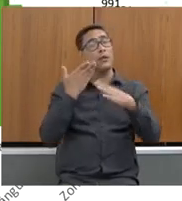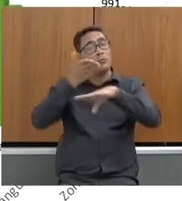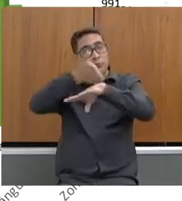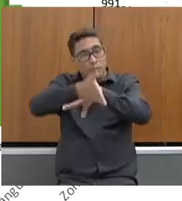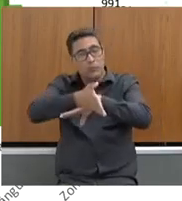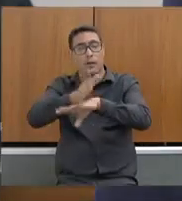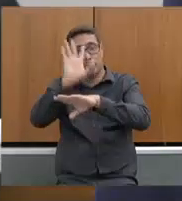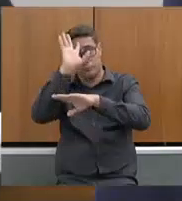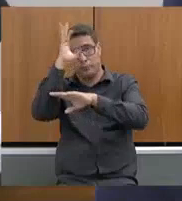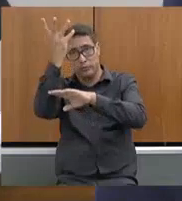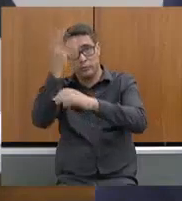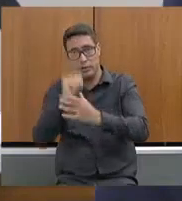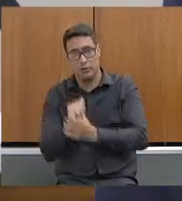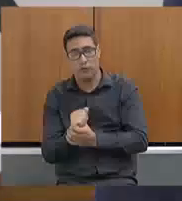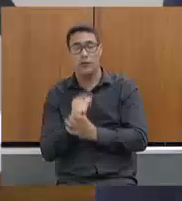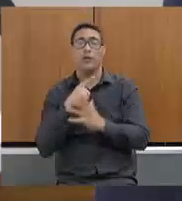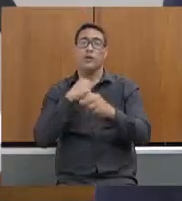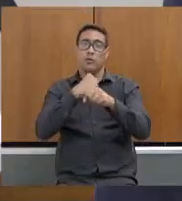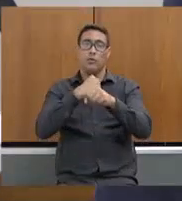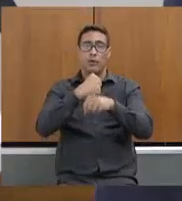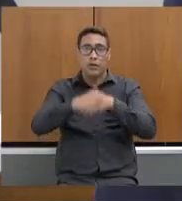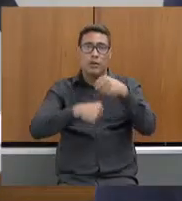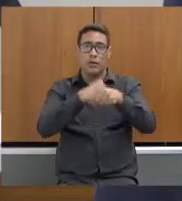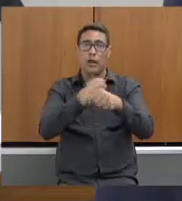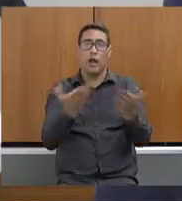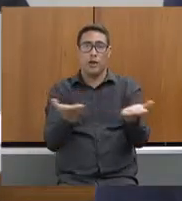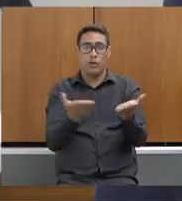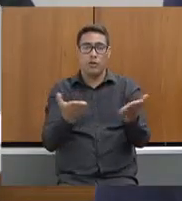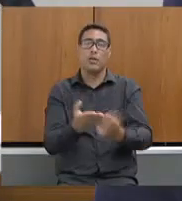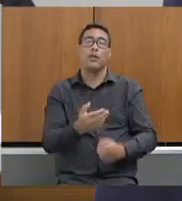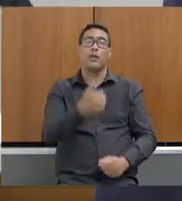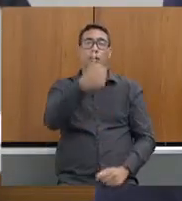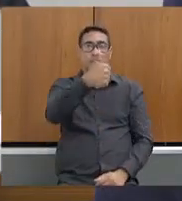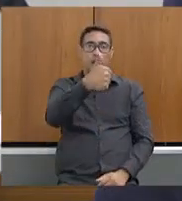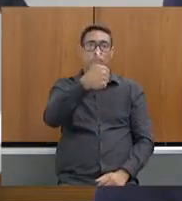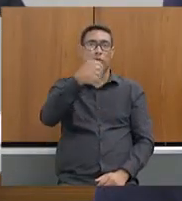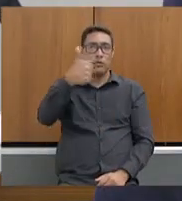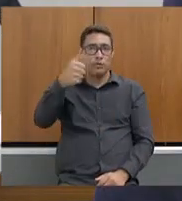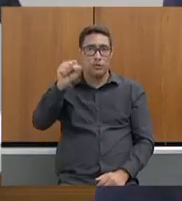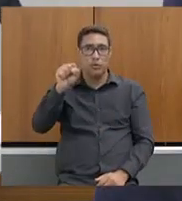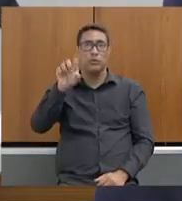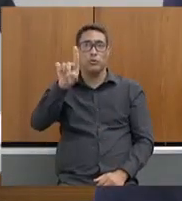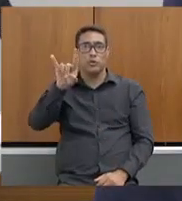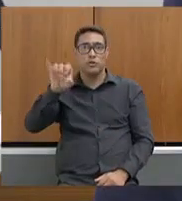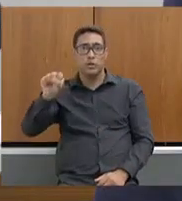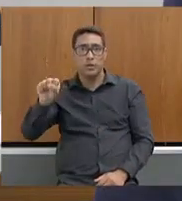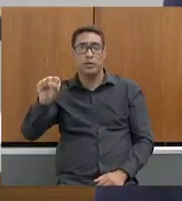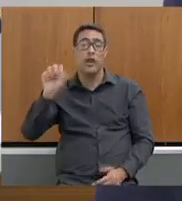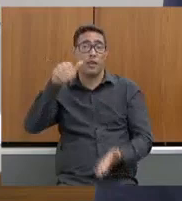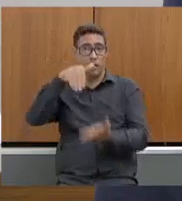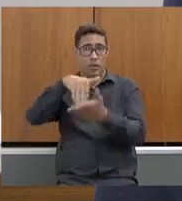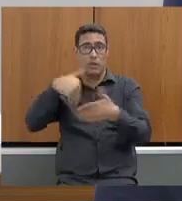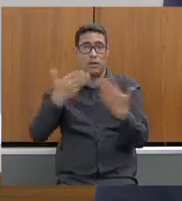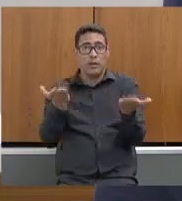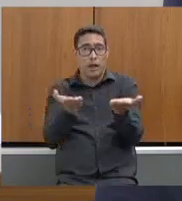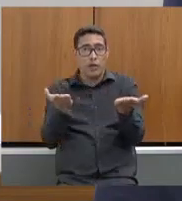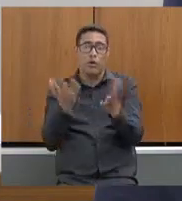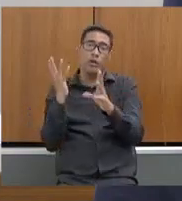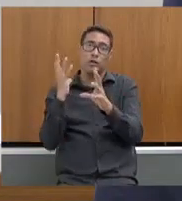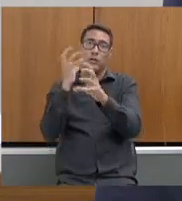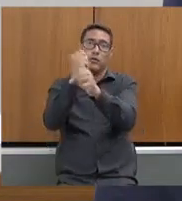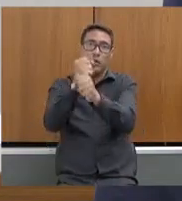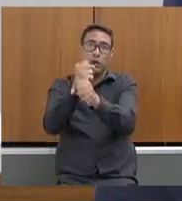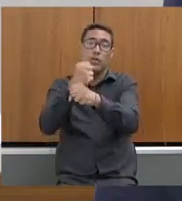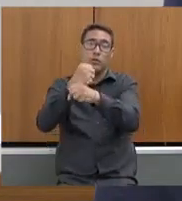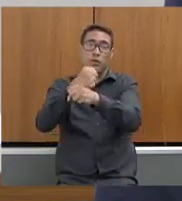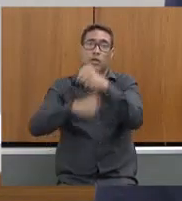denúncia. Então, esse ano, nós estamos com uma média de 118 dias, até agora, contabilizado, e nos anos